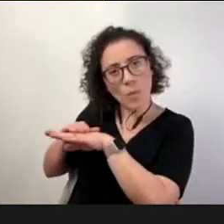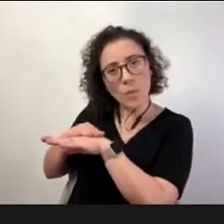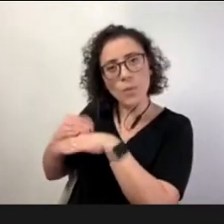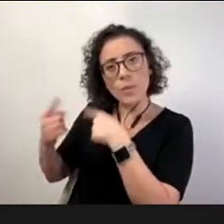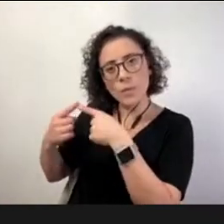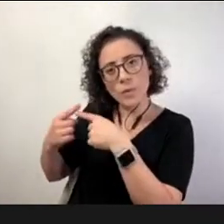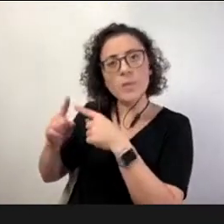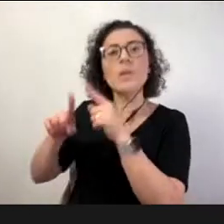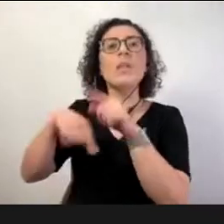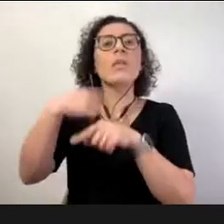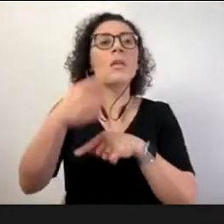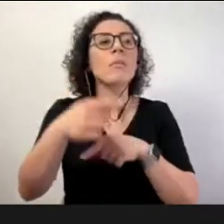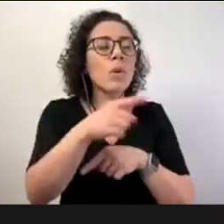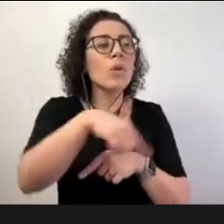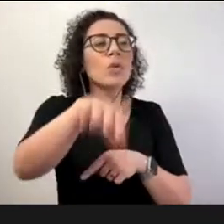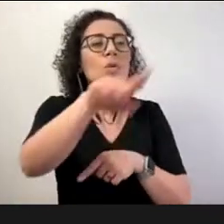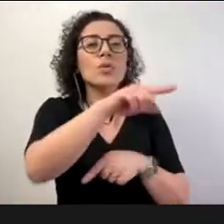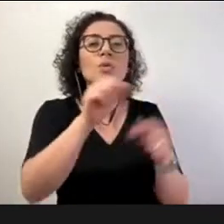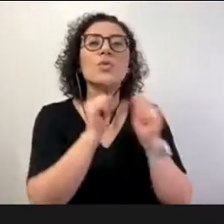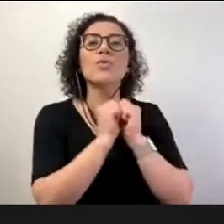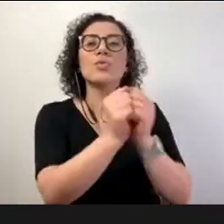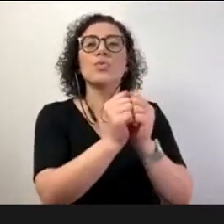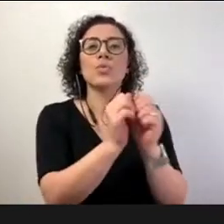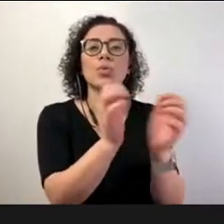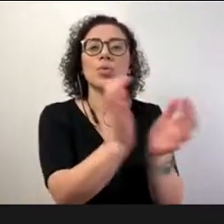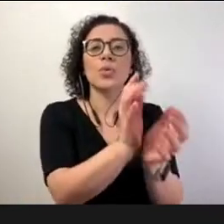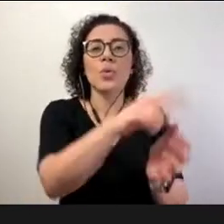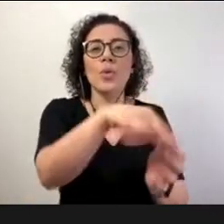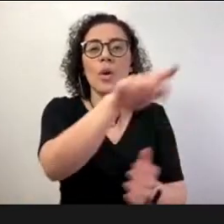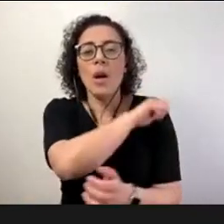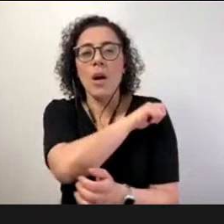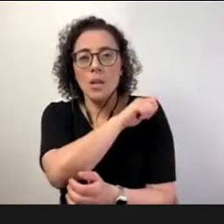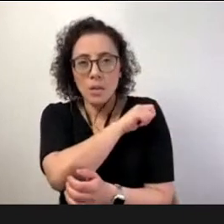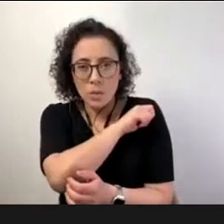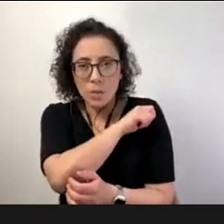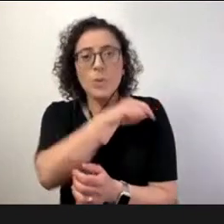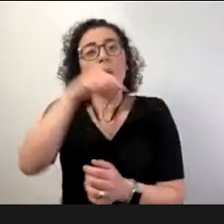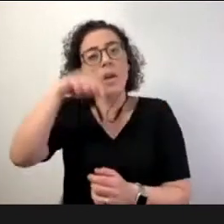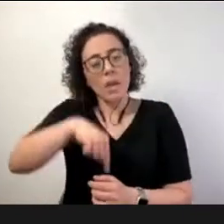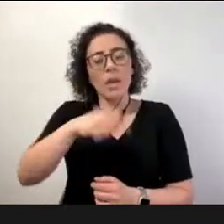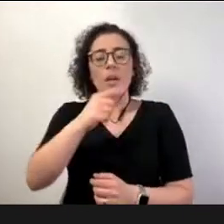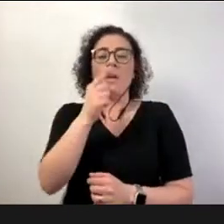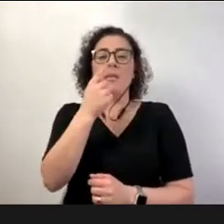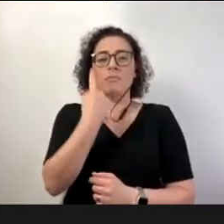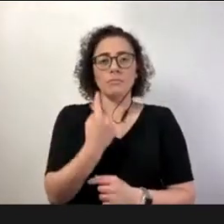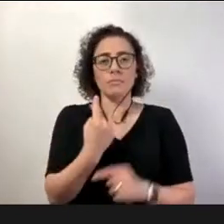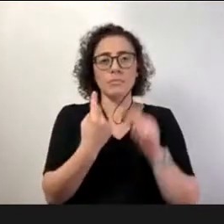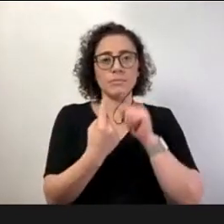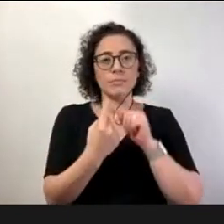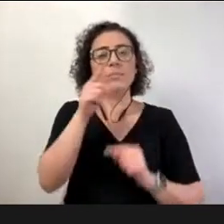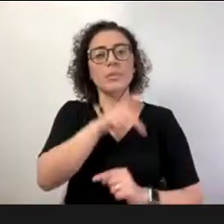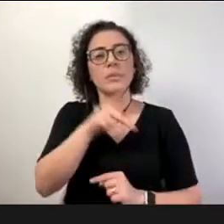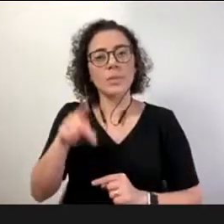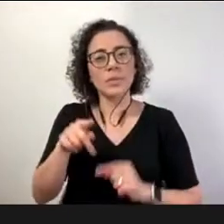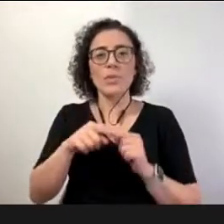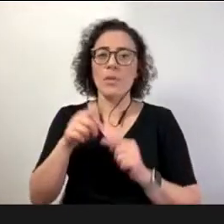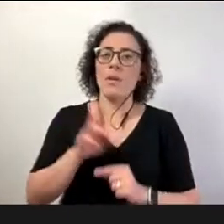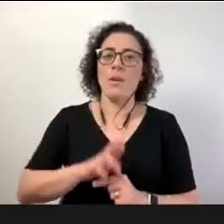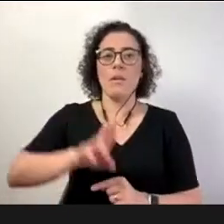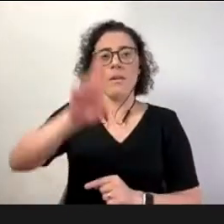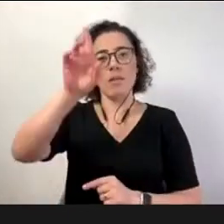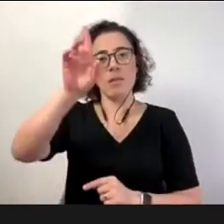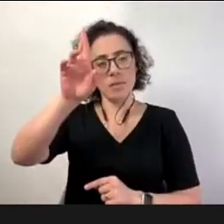então a gente precisa olhar em qualquer processo de transformação ou de formação para esse conjunto para essas